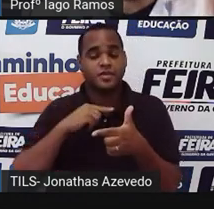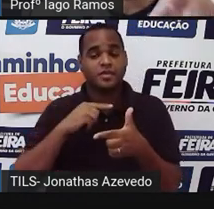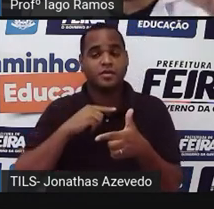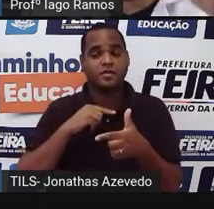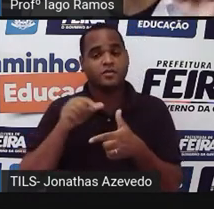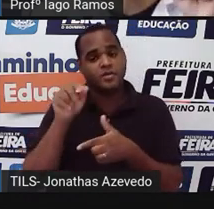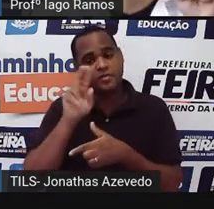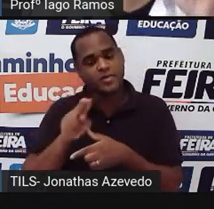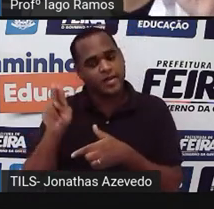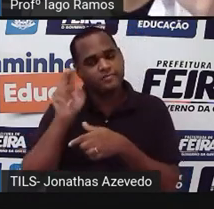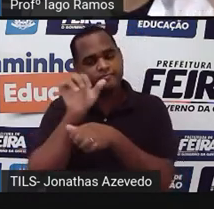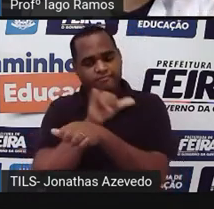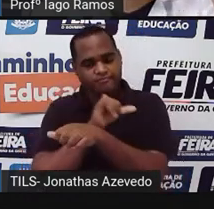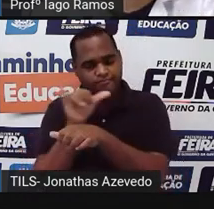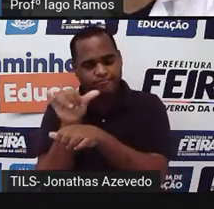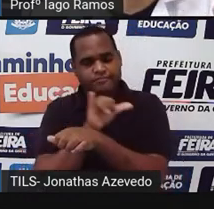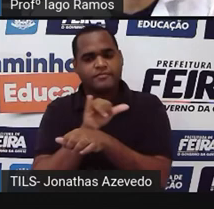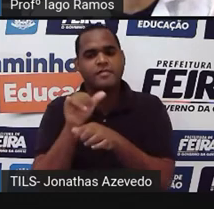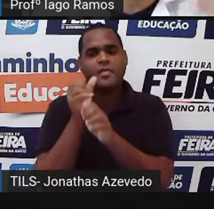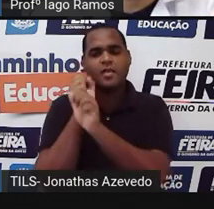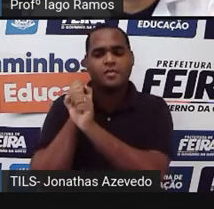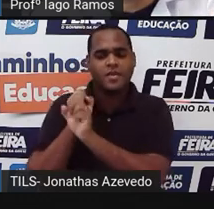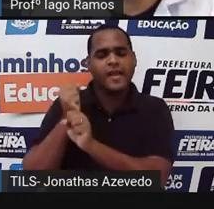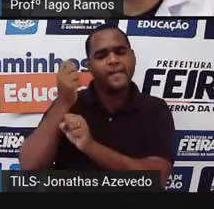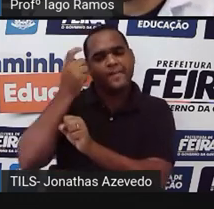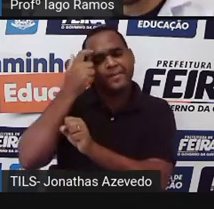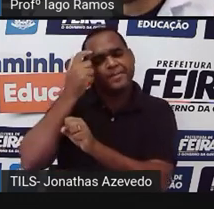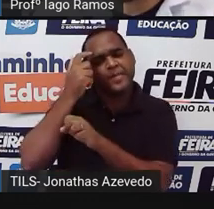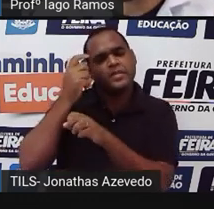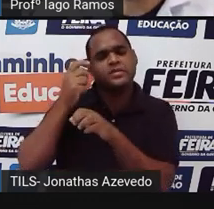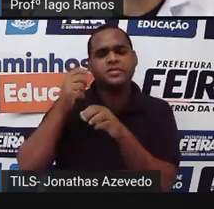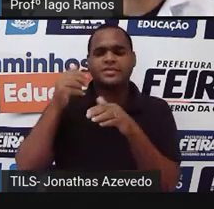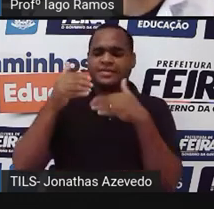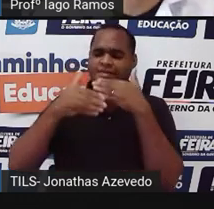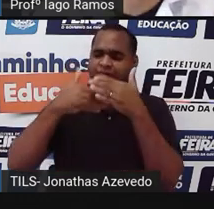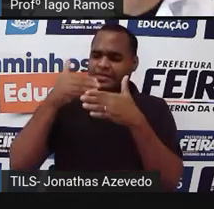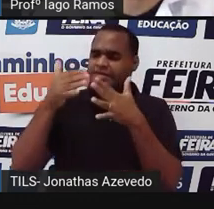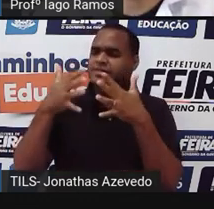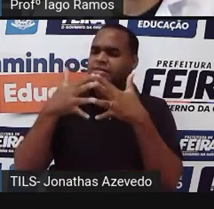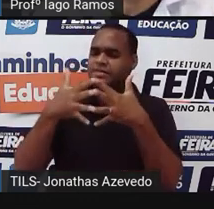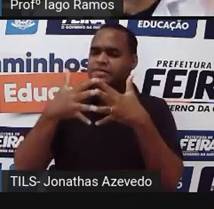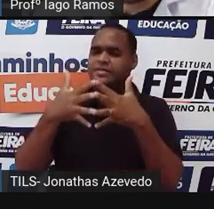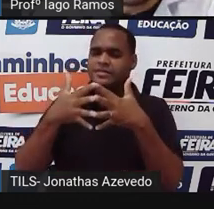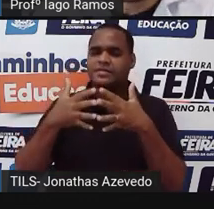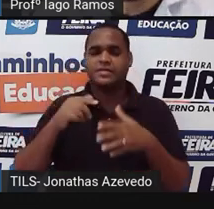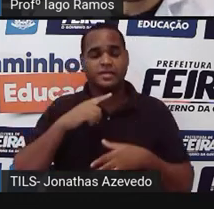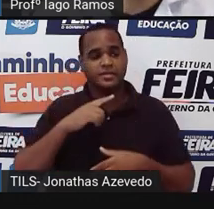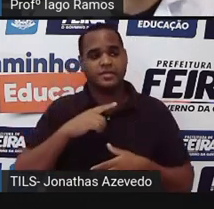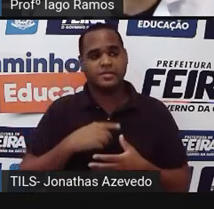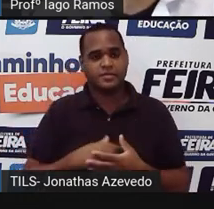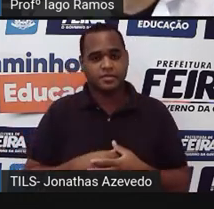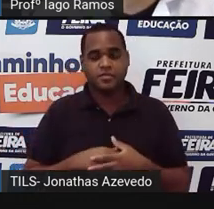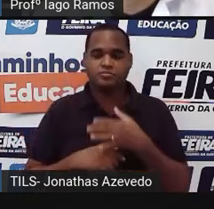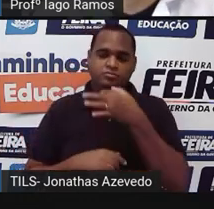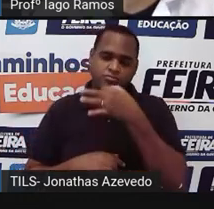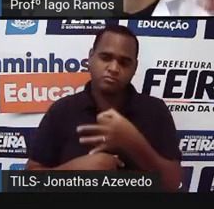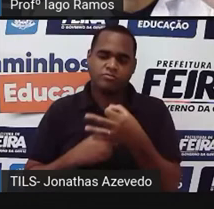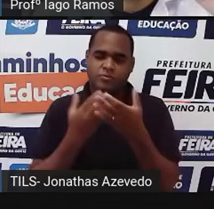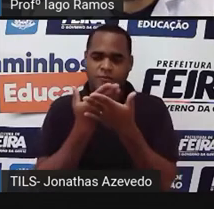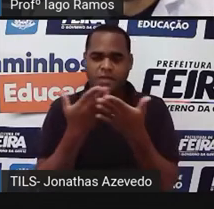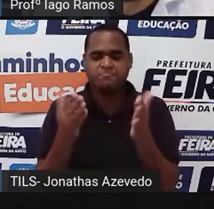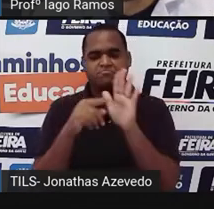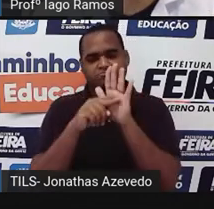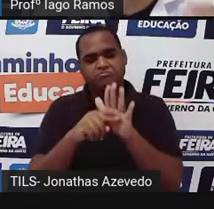usar essa estratégia aqui pro cálculo mental vai ficando um pouquinho mais complicadinho tá bom? então essa dica que eu tô te dando